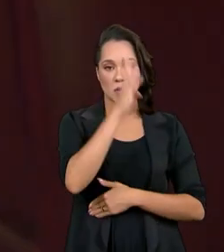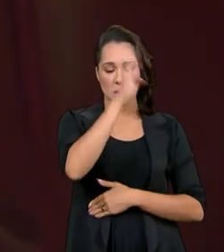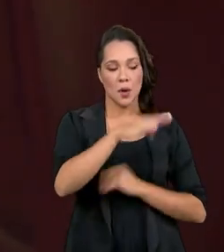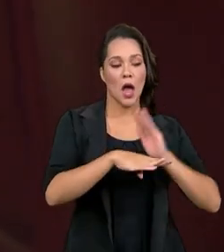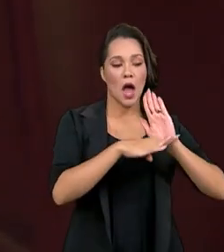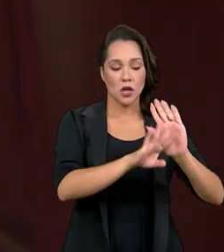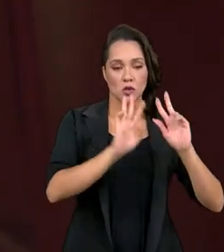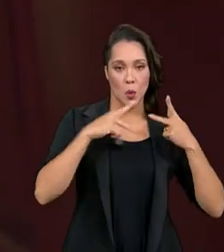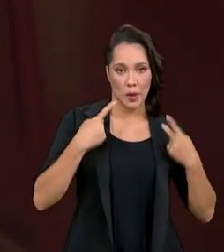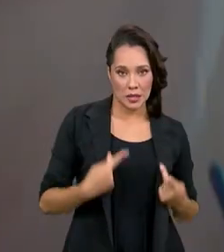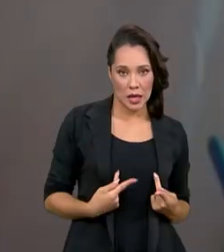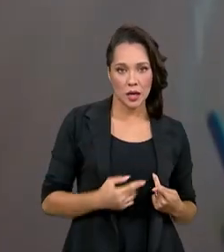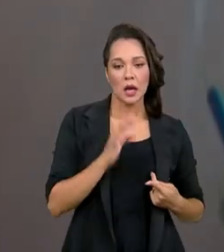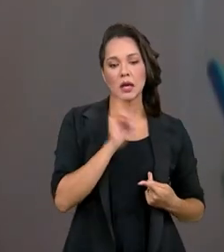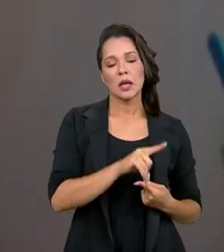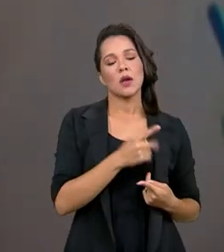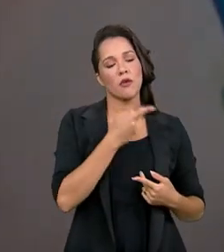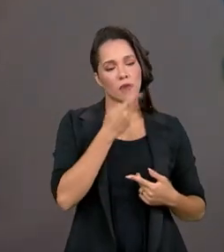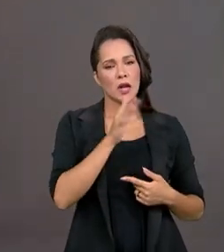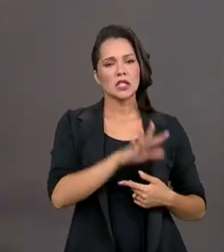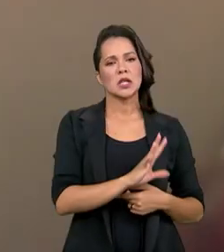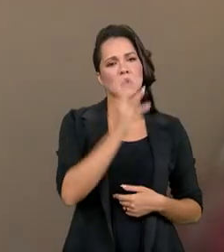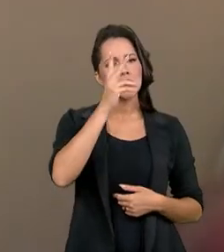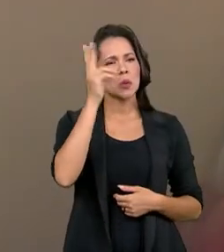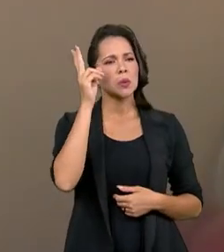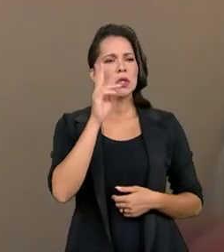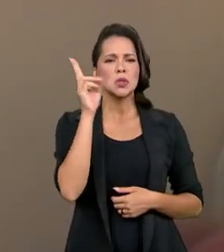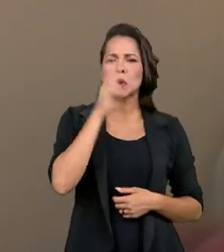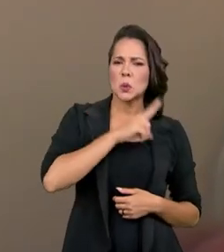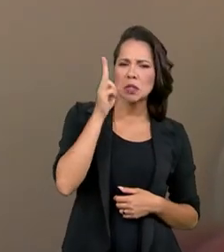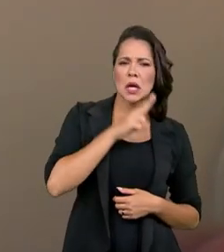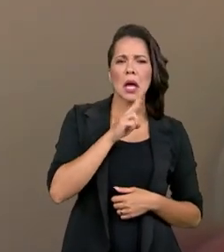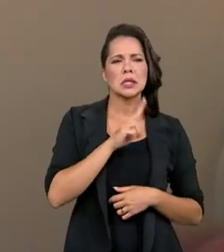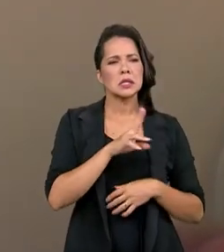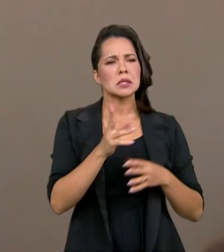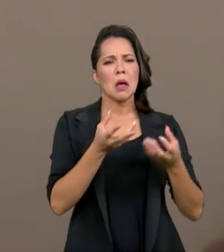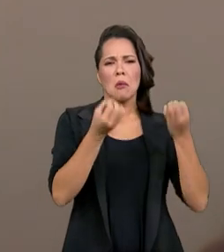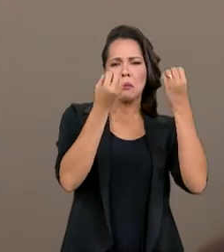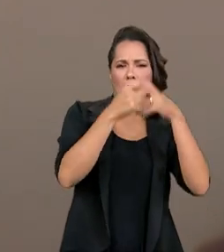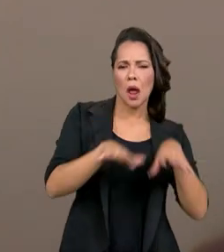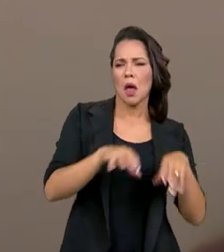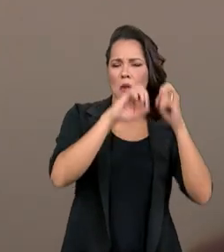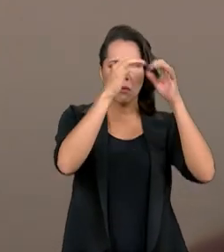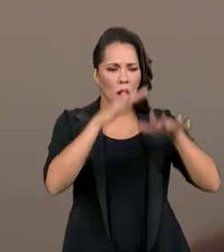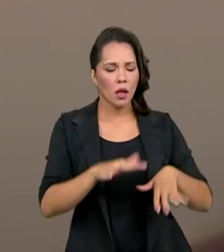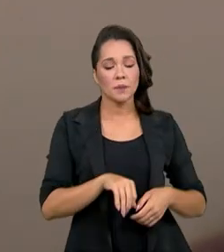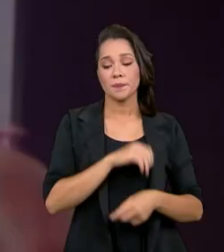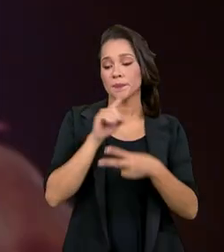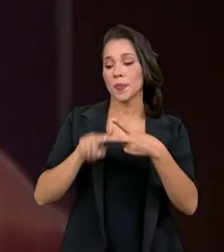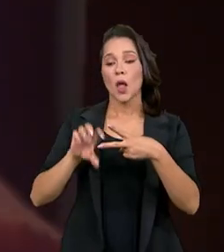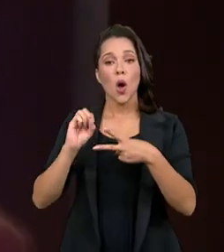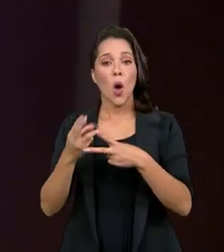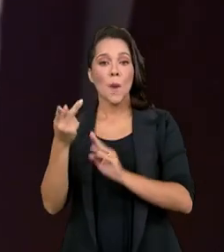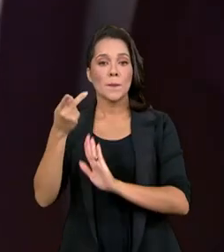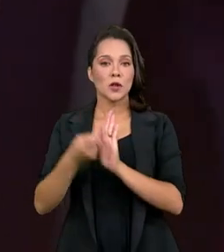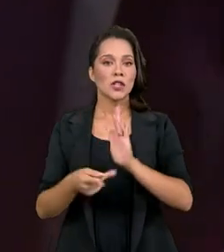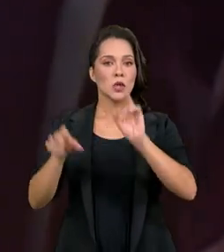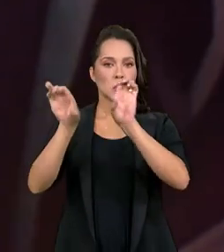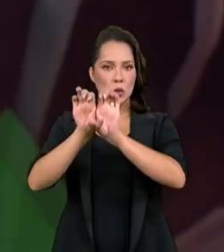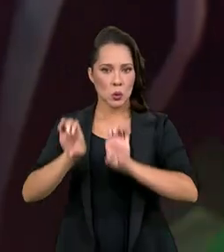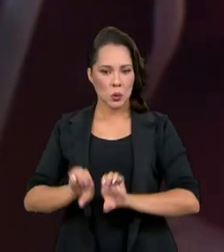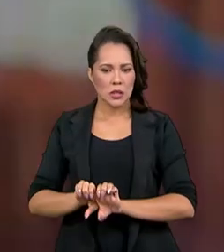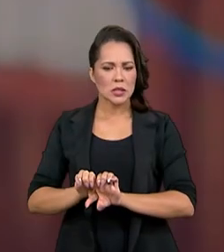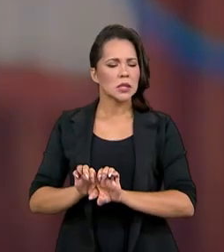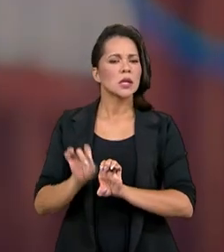ajuda humanitária, que são as que eu citei, situações de catástrofes emergentes e emergência principalmente, ou em projetos estruturantes,